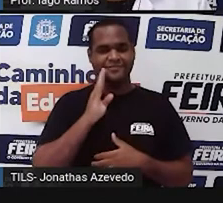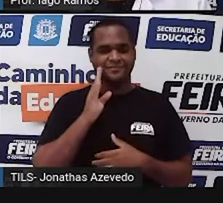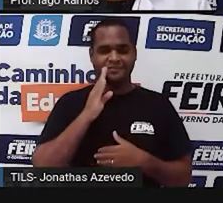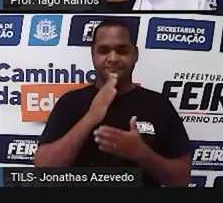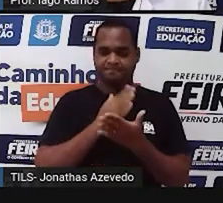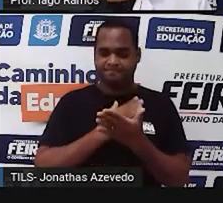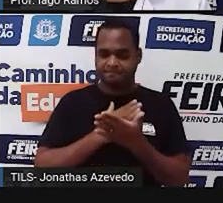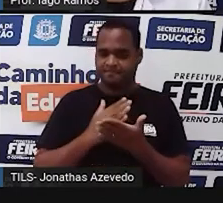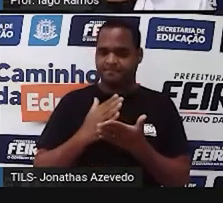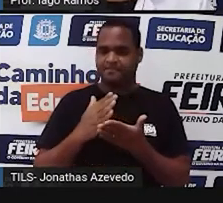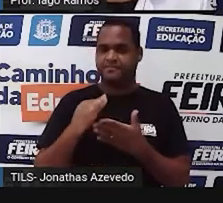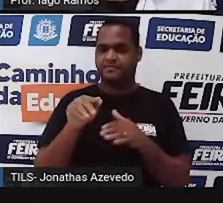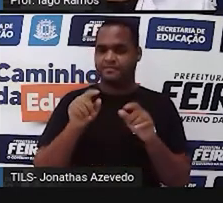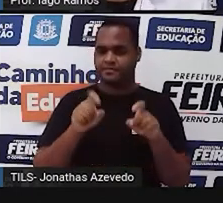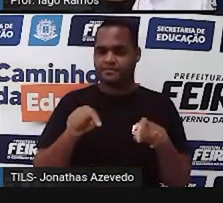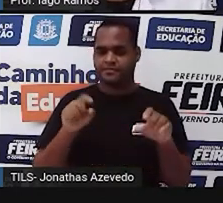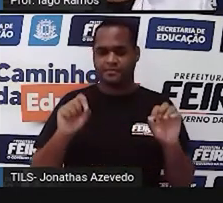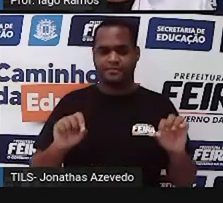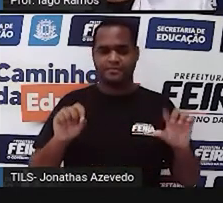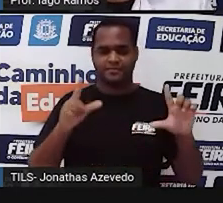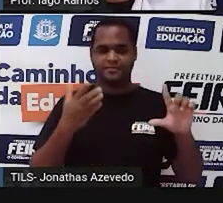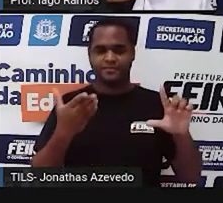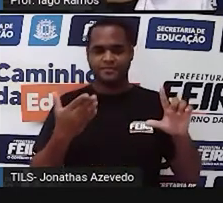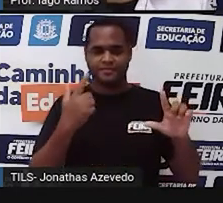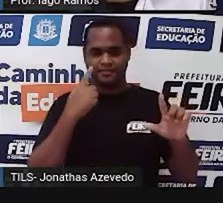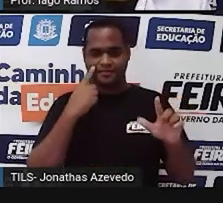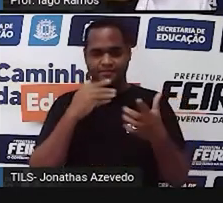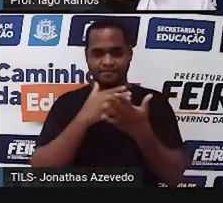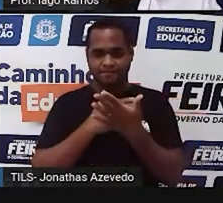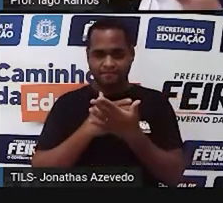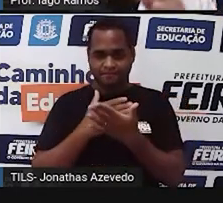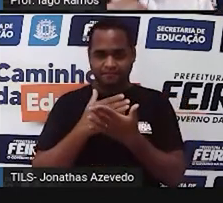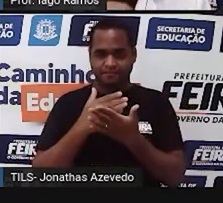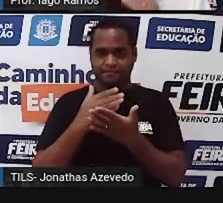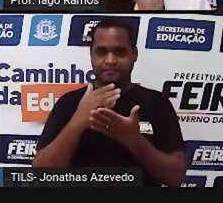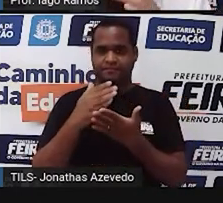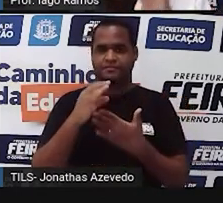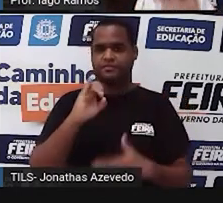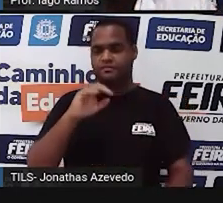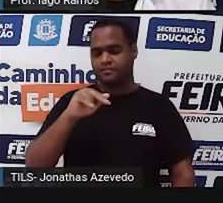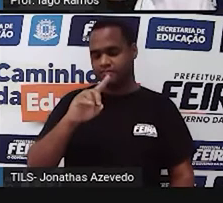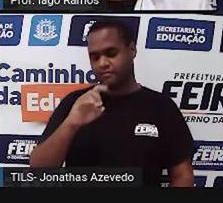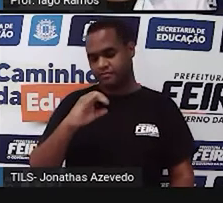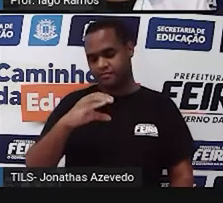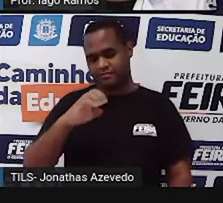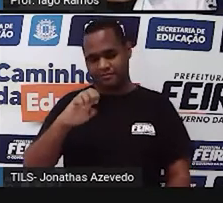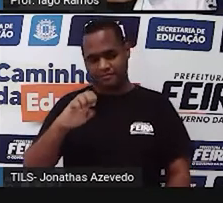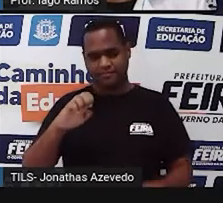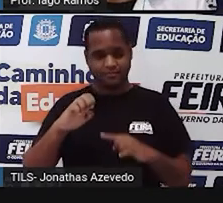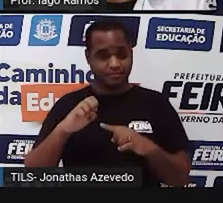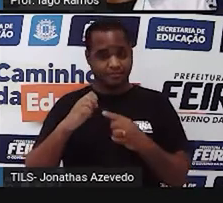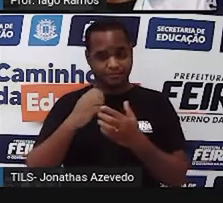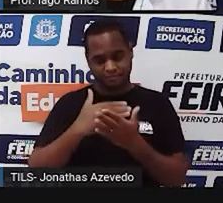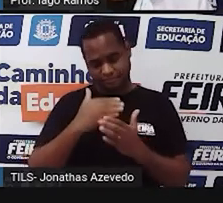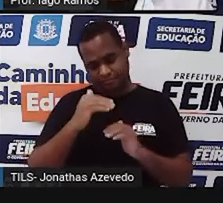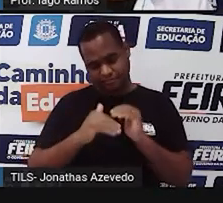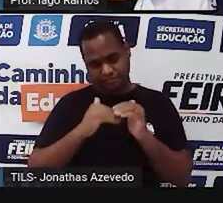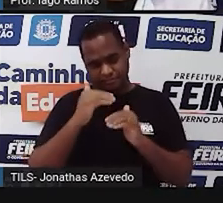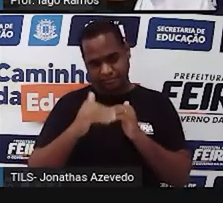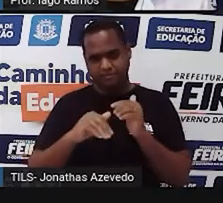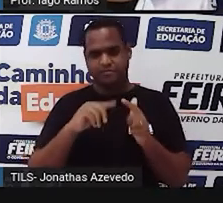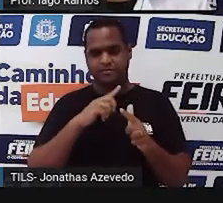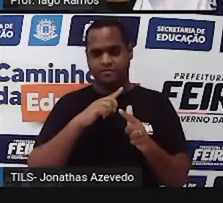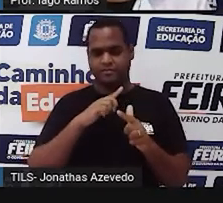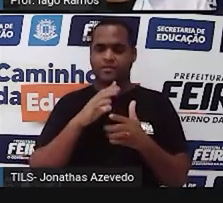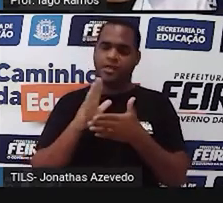start, a gente foi parar numa tela onde tem um índice, que são as etapas da nossa trilha, certo? Então, com